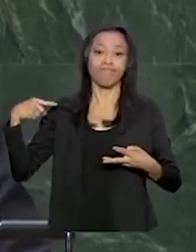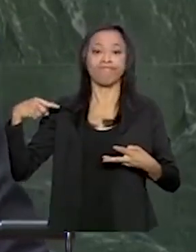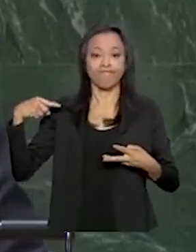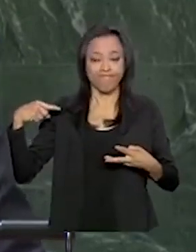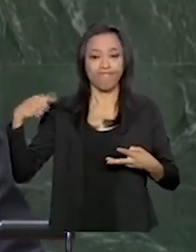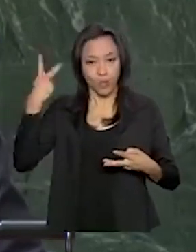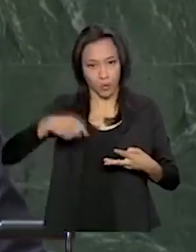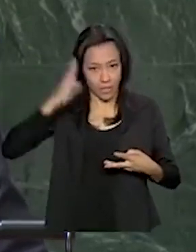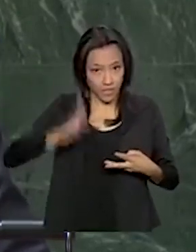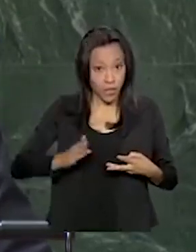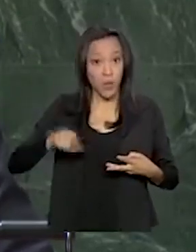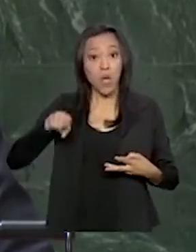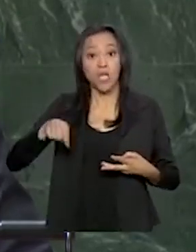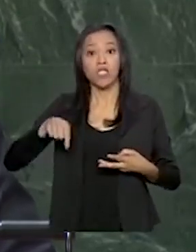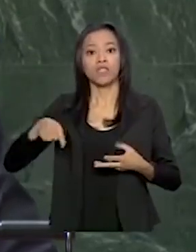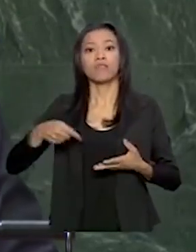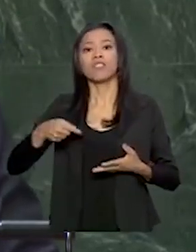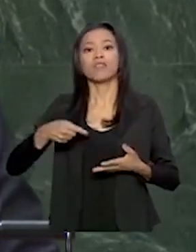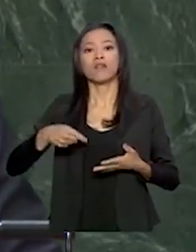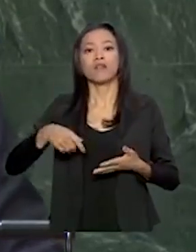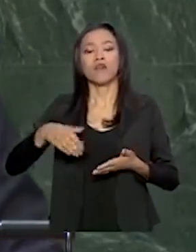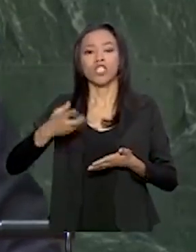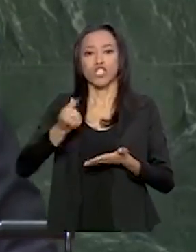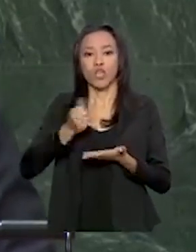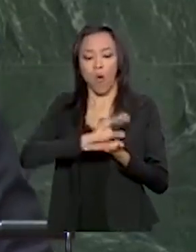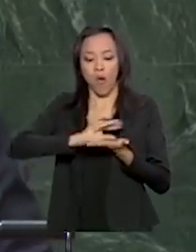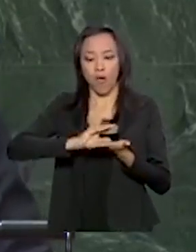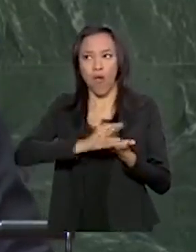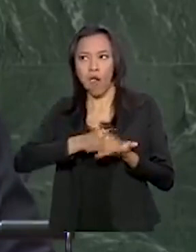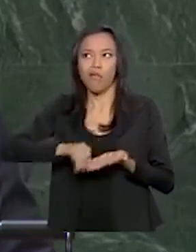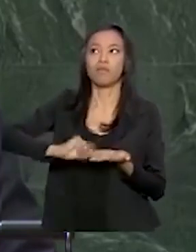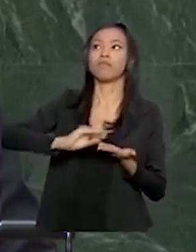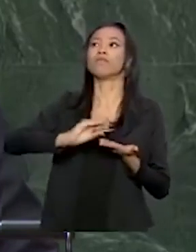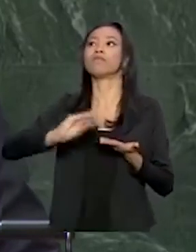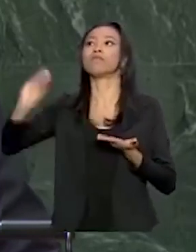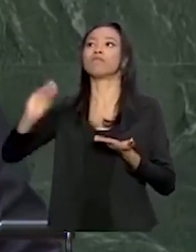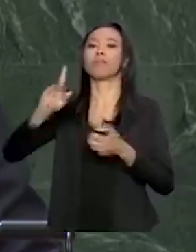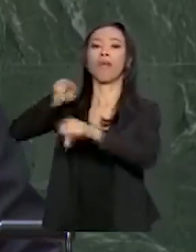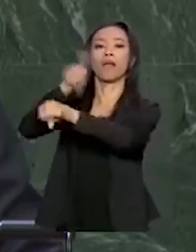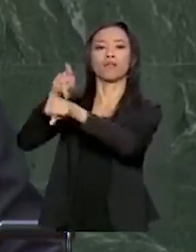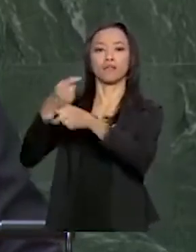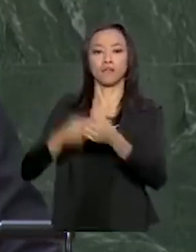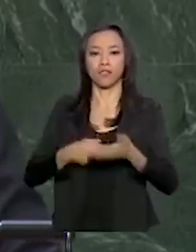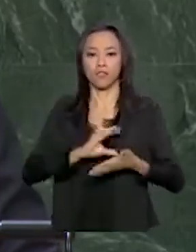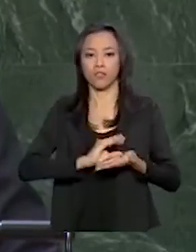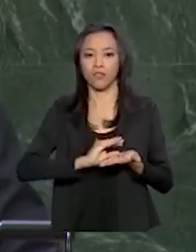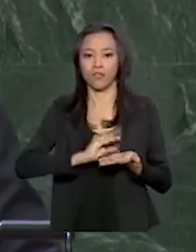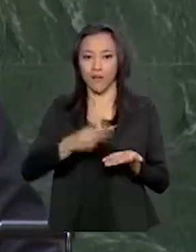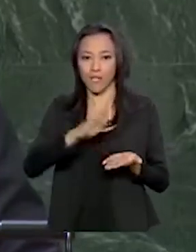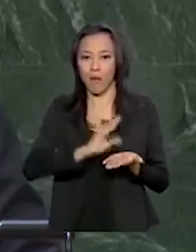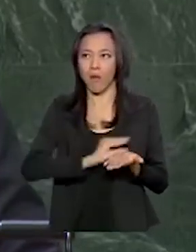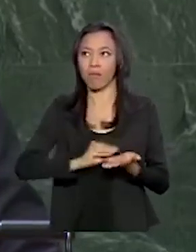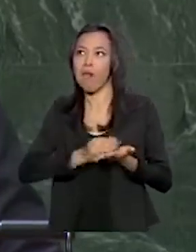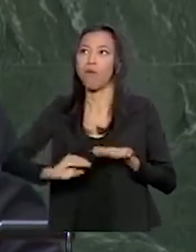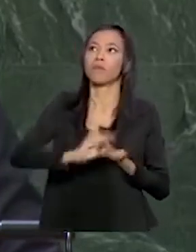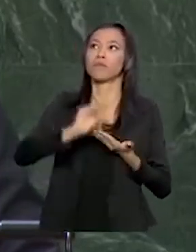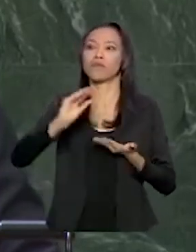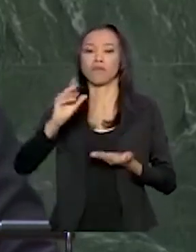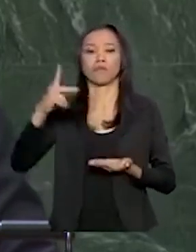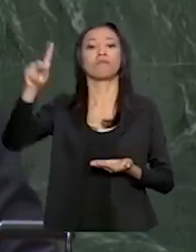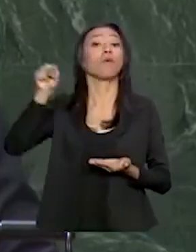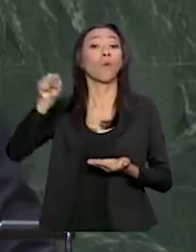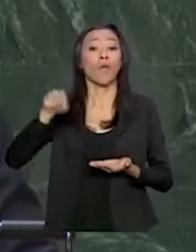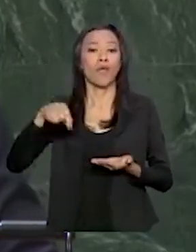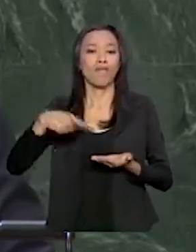parte desses recursos para outros países, com a finalidade de promover e implementar projetos